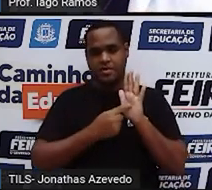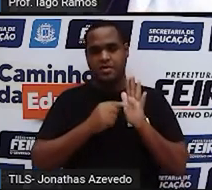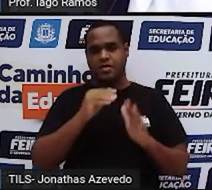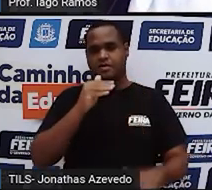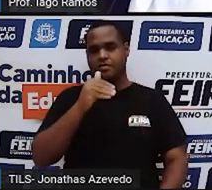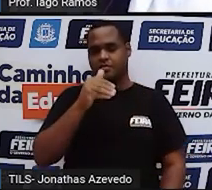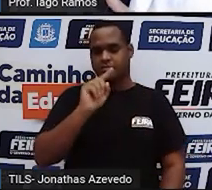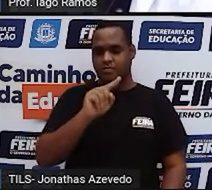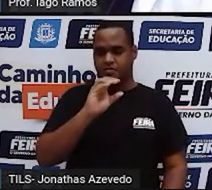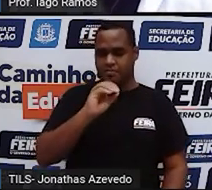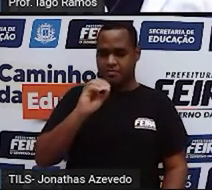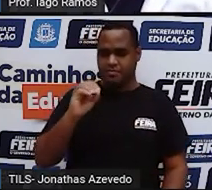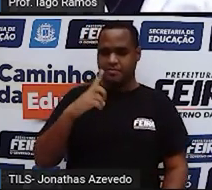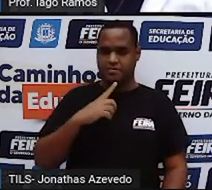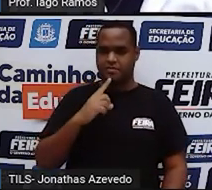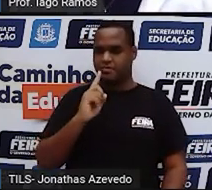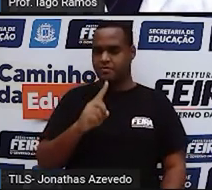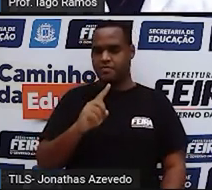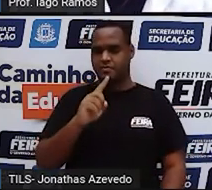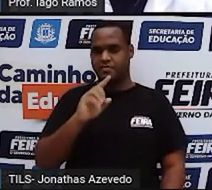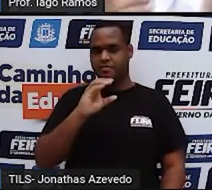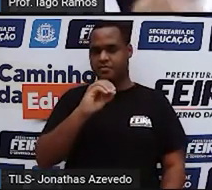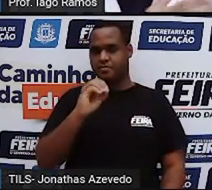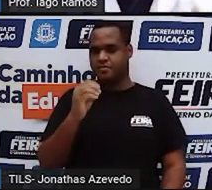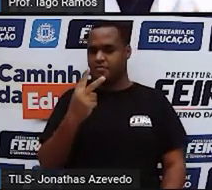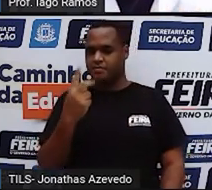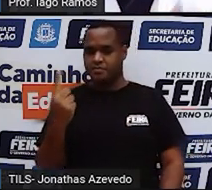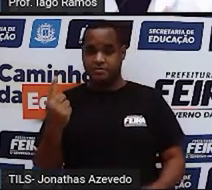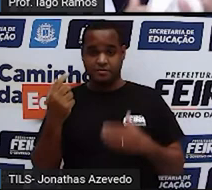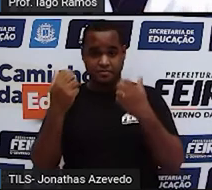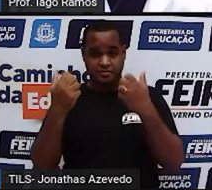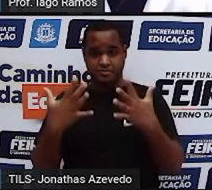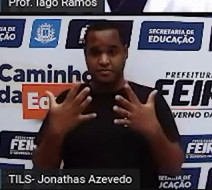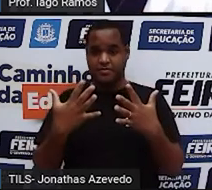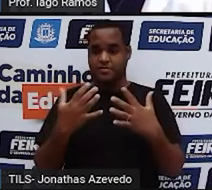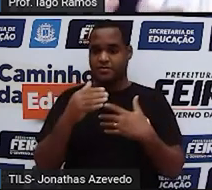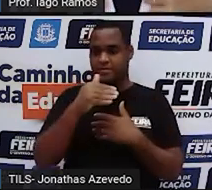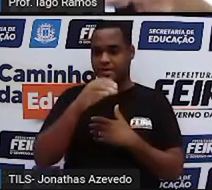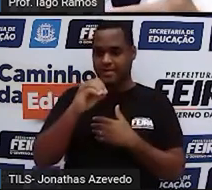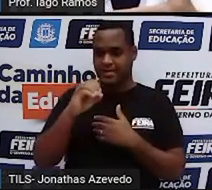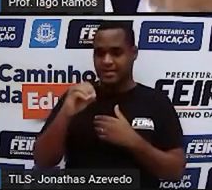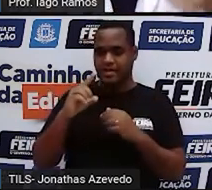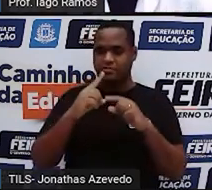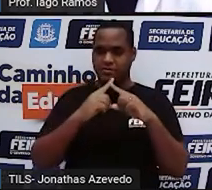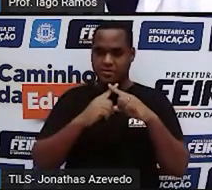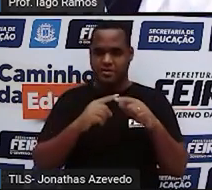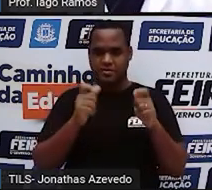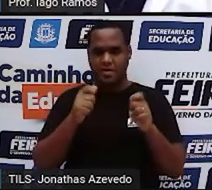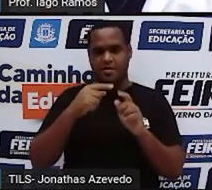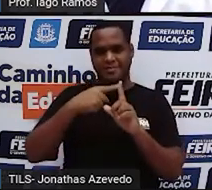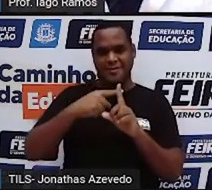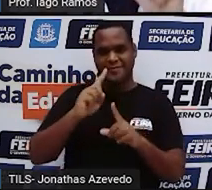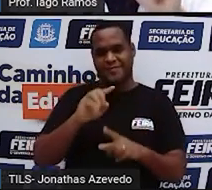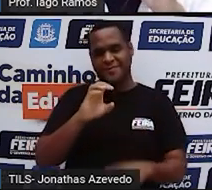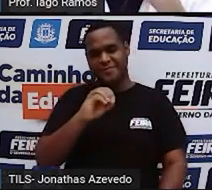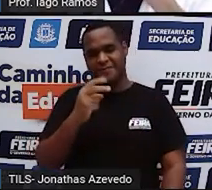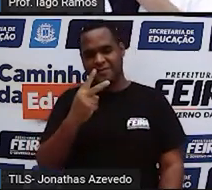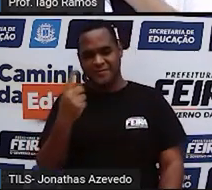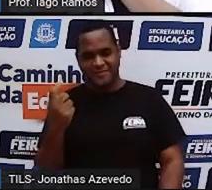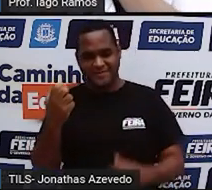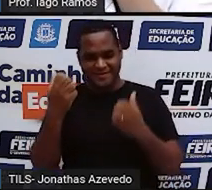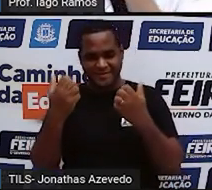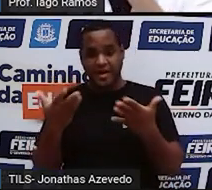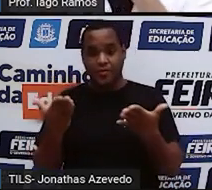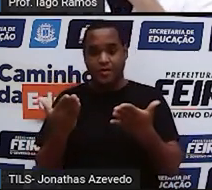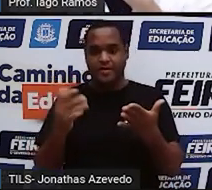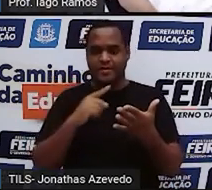somar com 1.021. Então é o 100x mais 1.000 mais 1.021. Só que agora